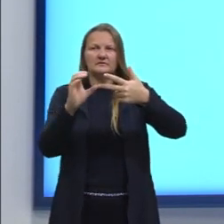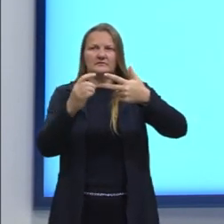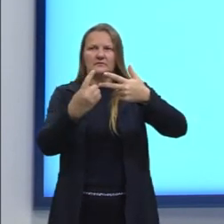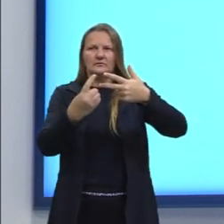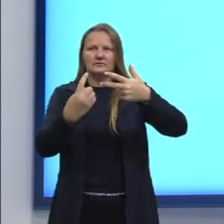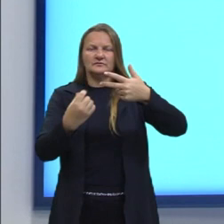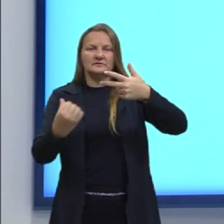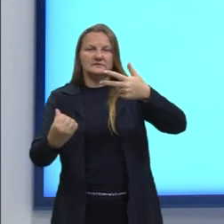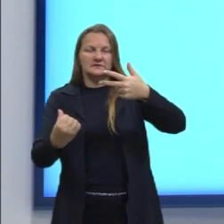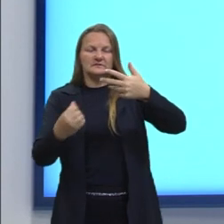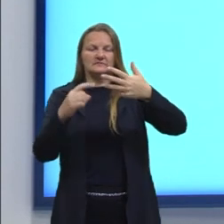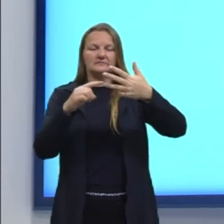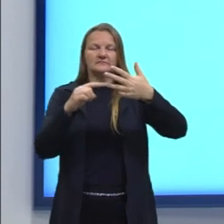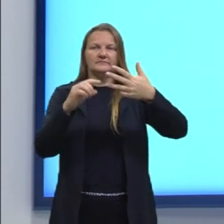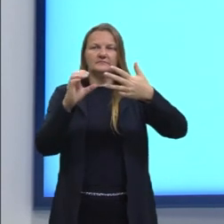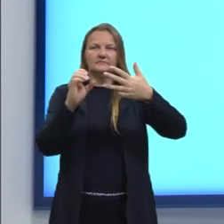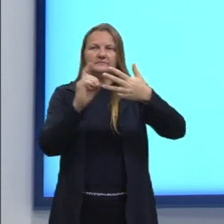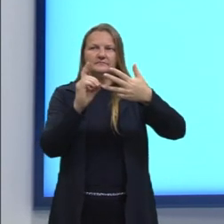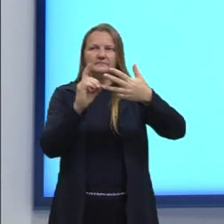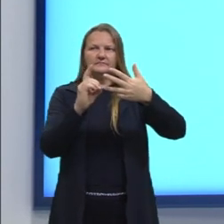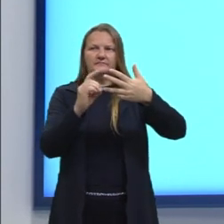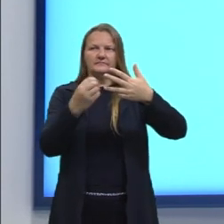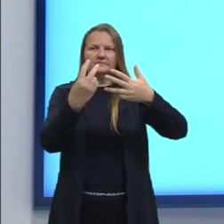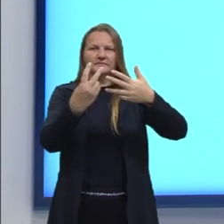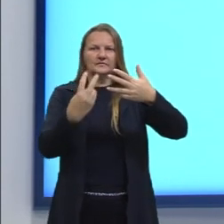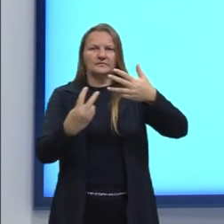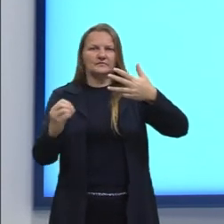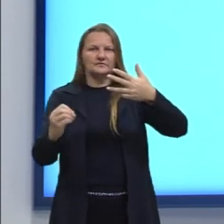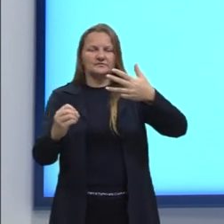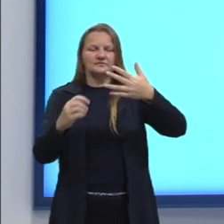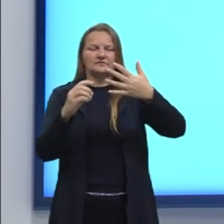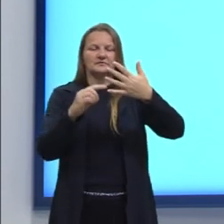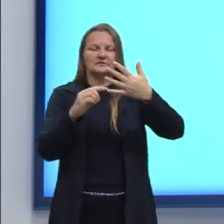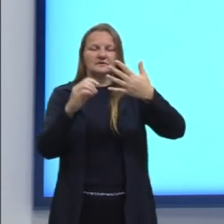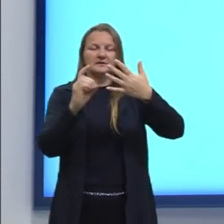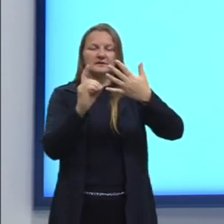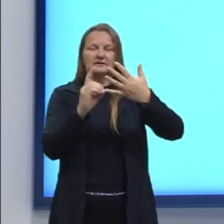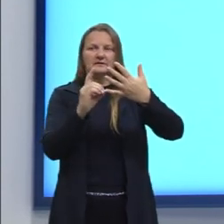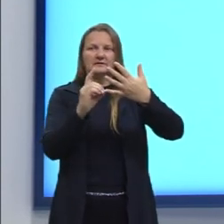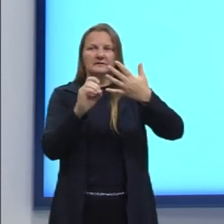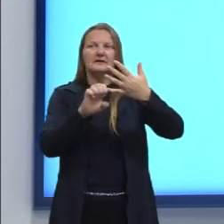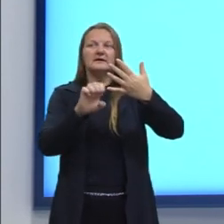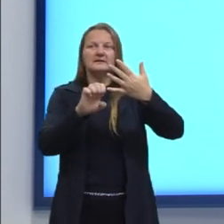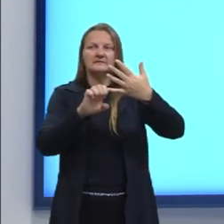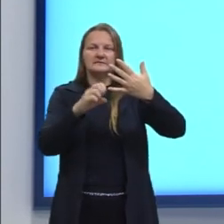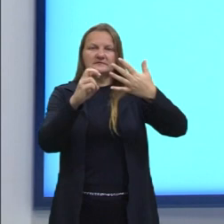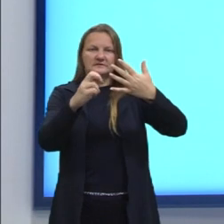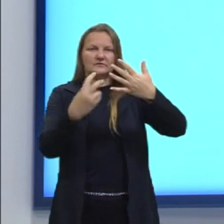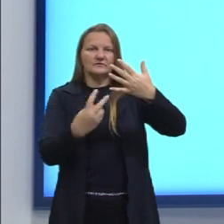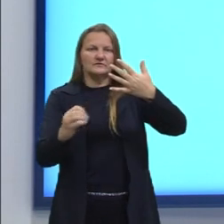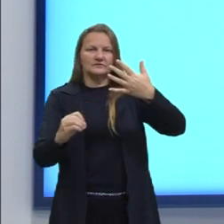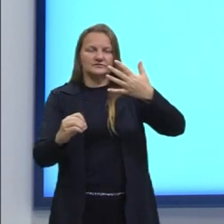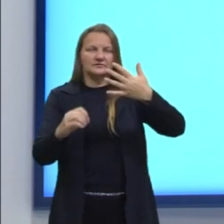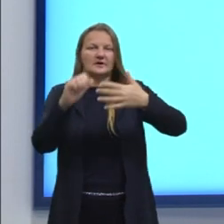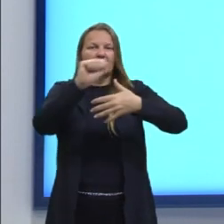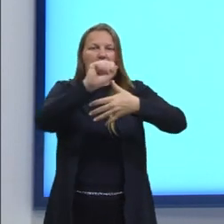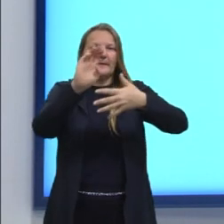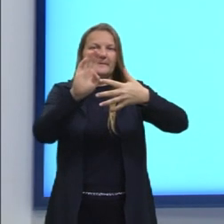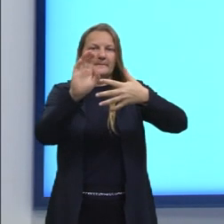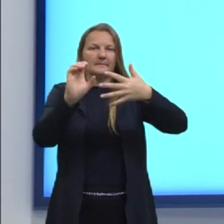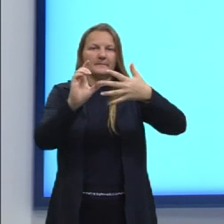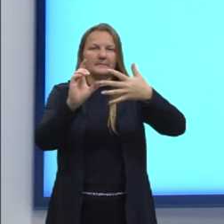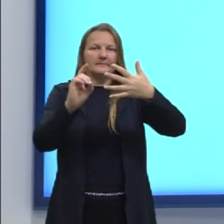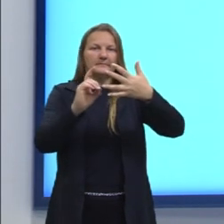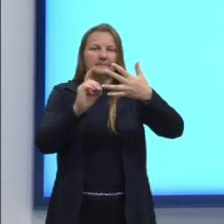16, letra D, 2 para 20, e na letra E, 5 para 20. Então,